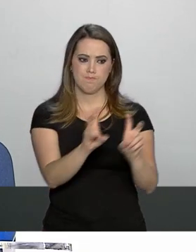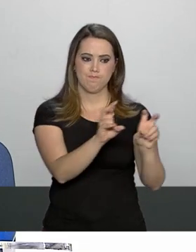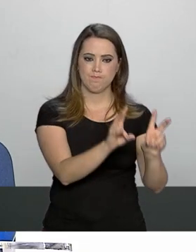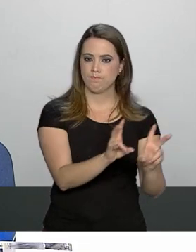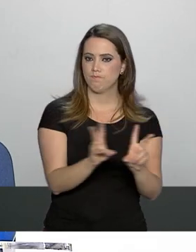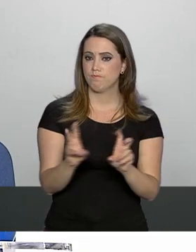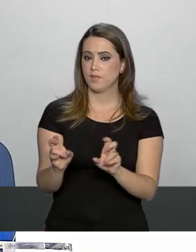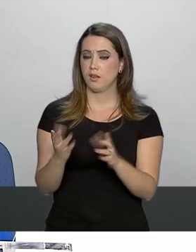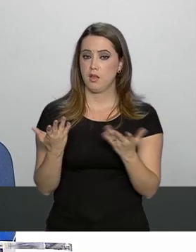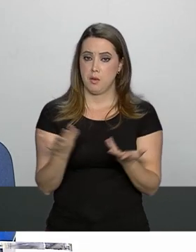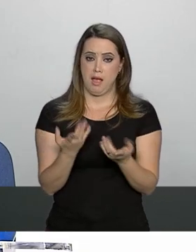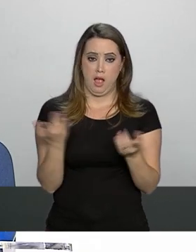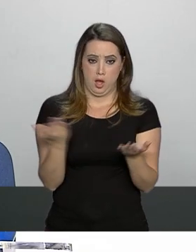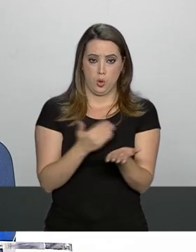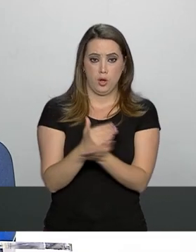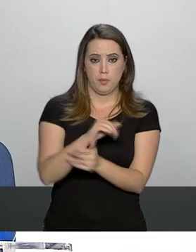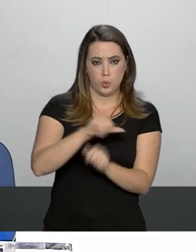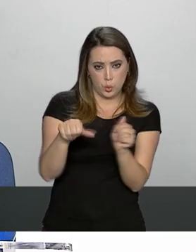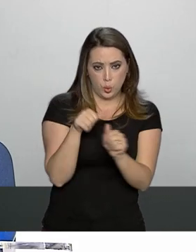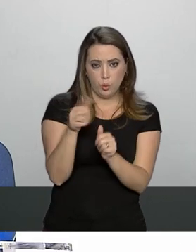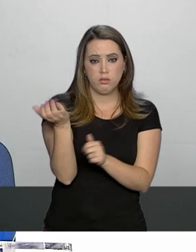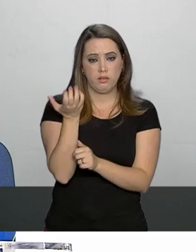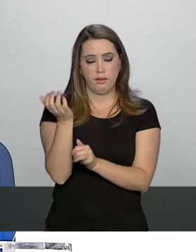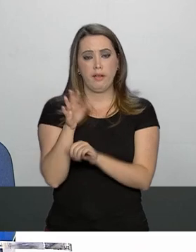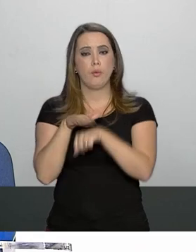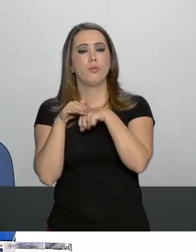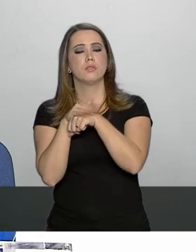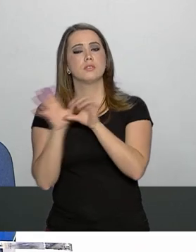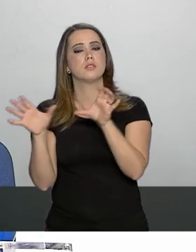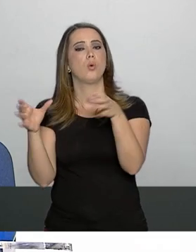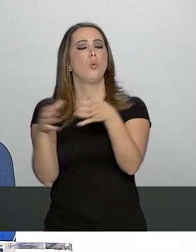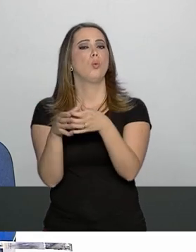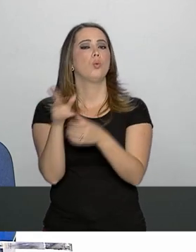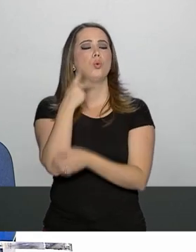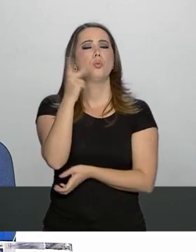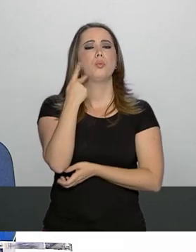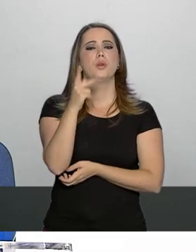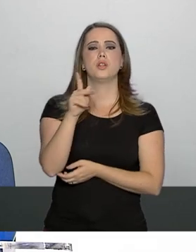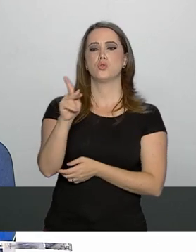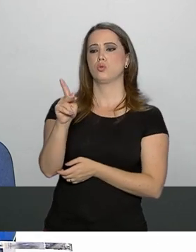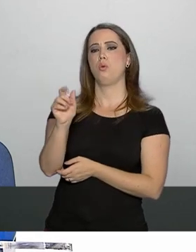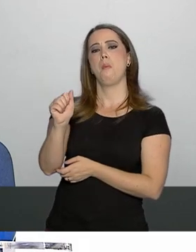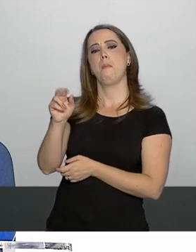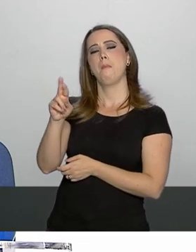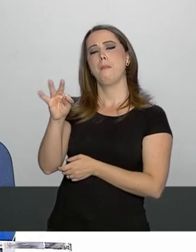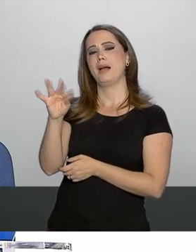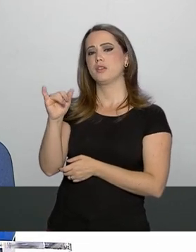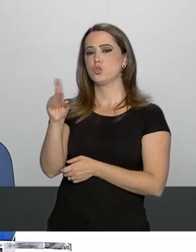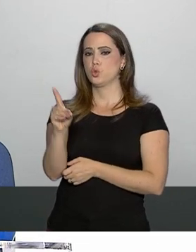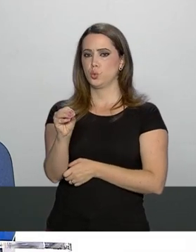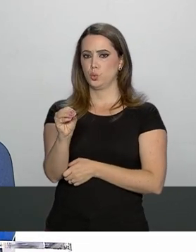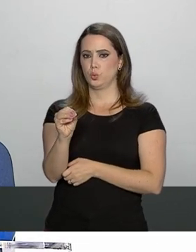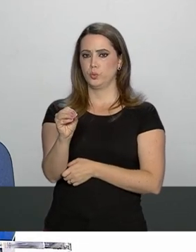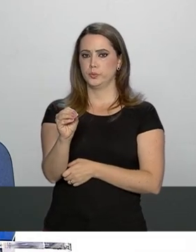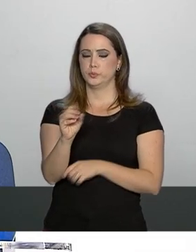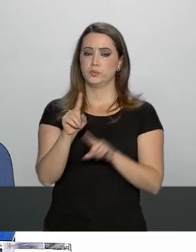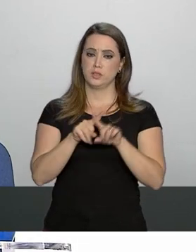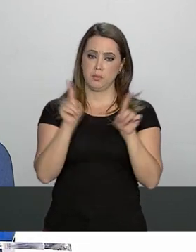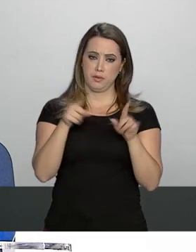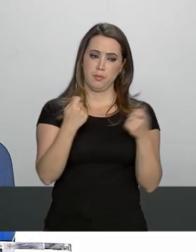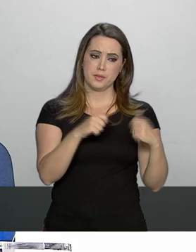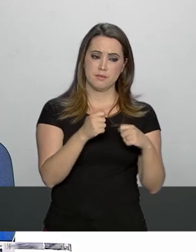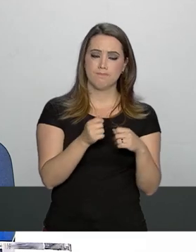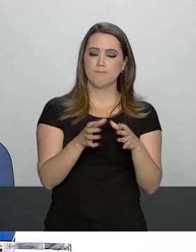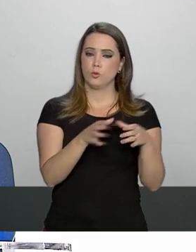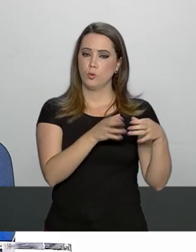conversar diretamente com os partidos como se dará isso vai ter mudança na forma de relação do congresso que é uma demanda de alguns